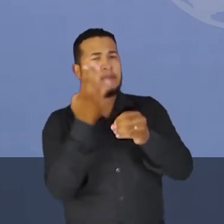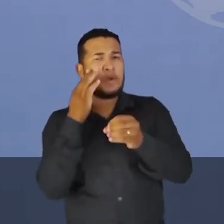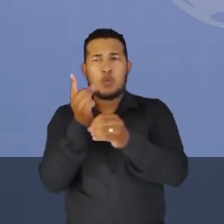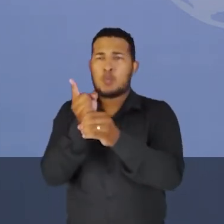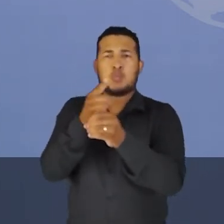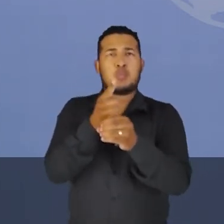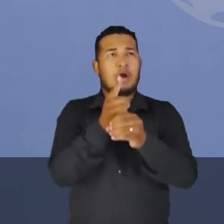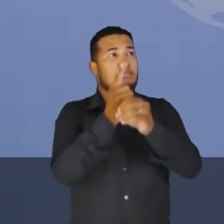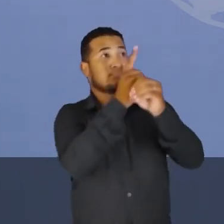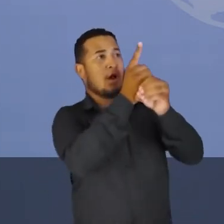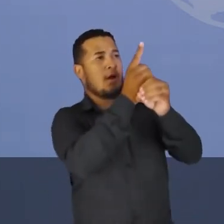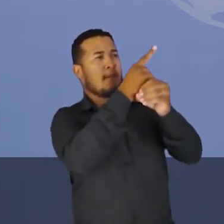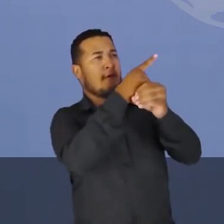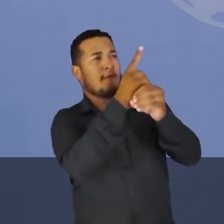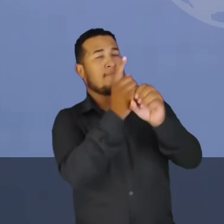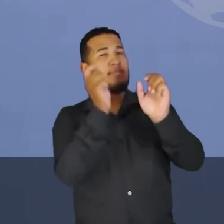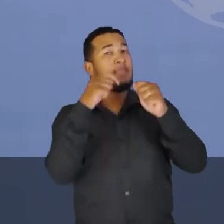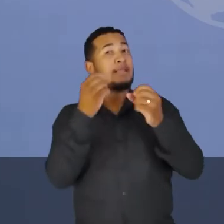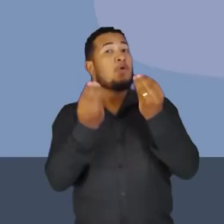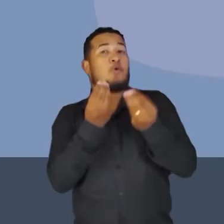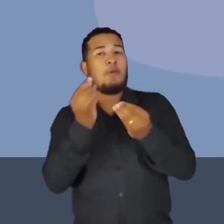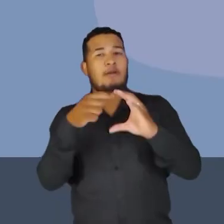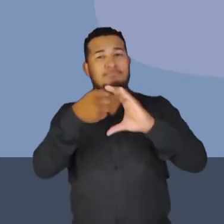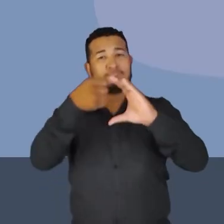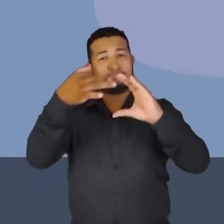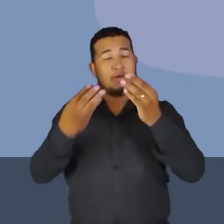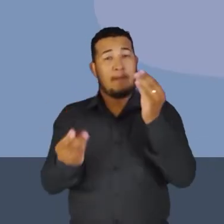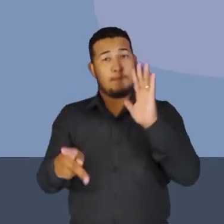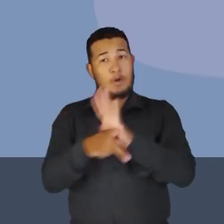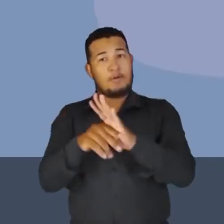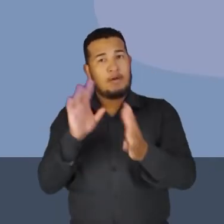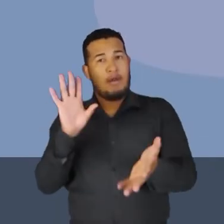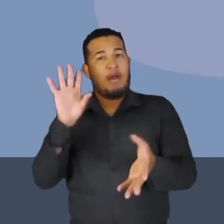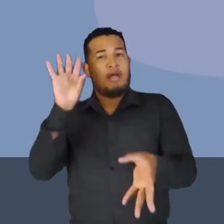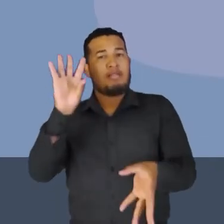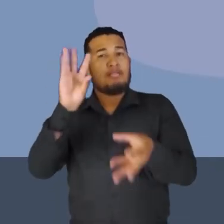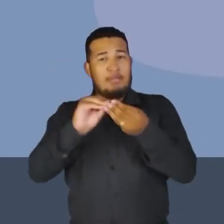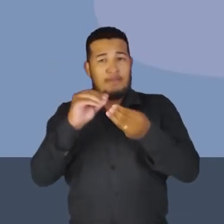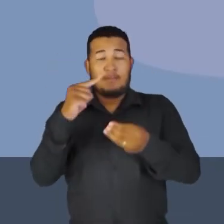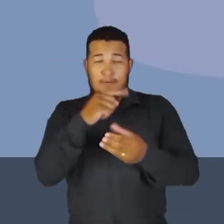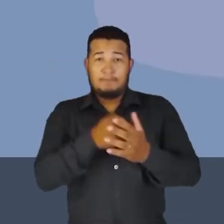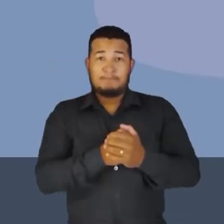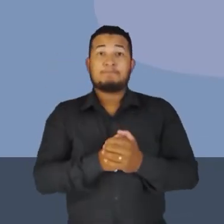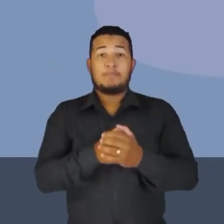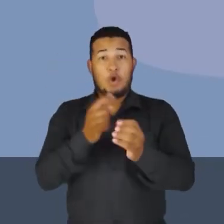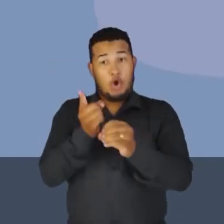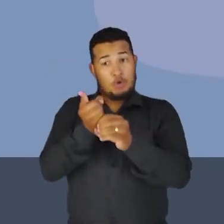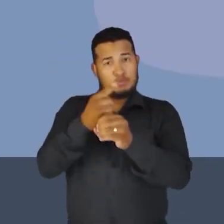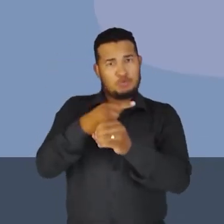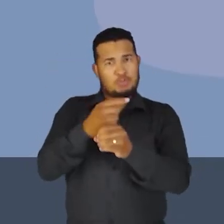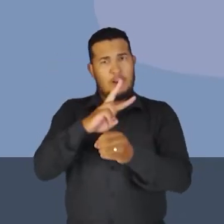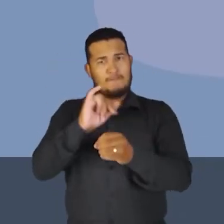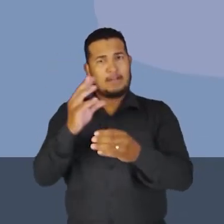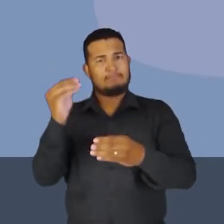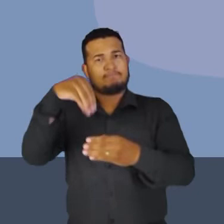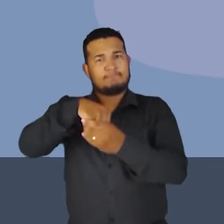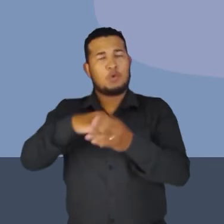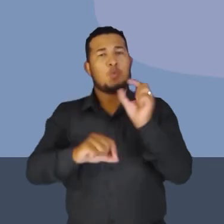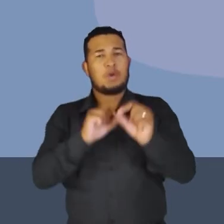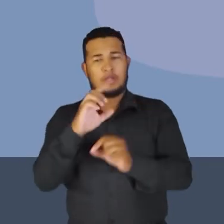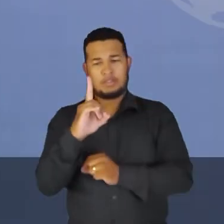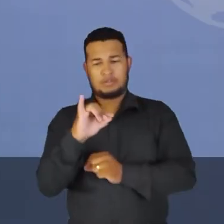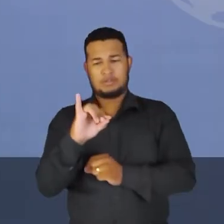recursos para defini-lo. e a nossa bússola vai adquirir a